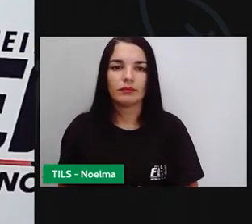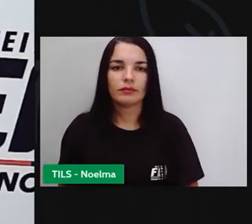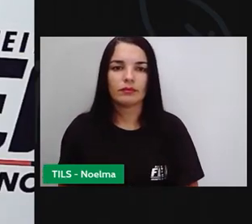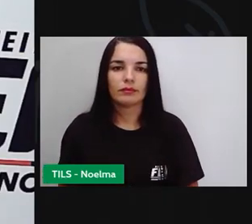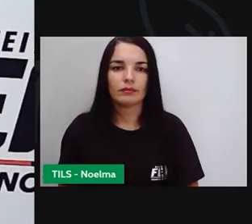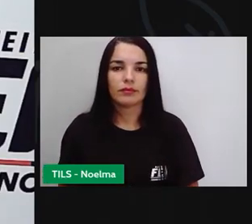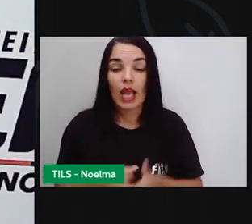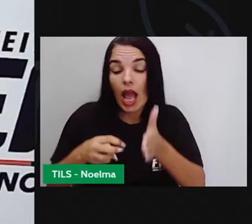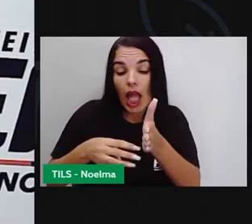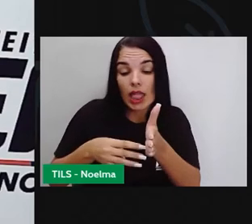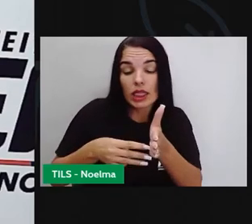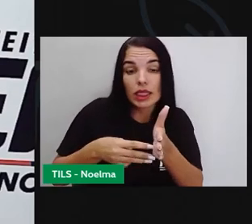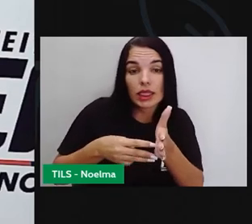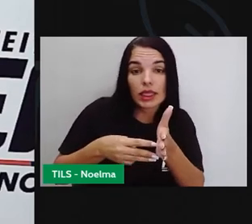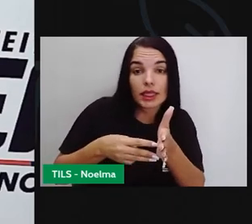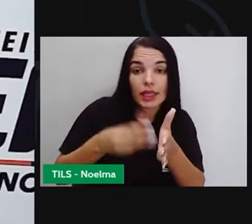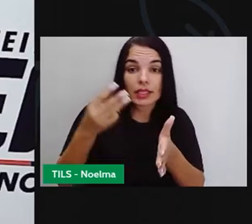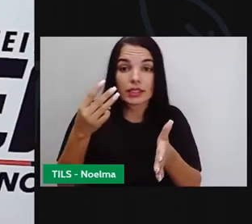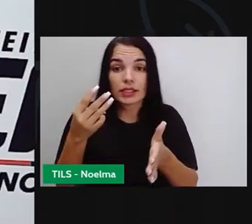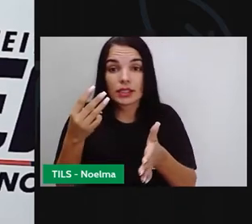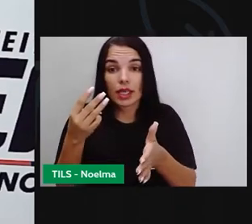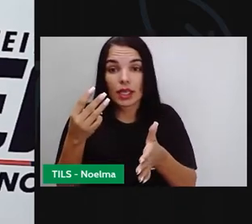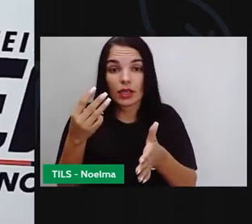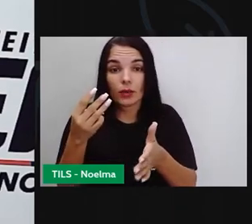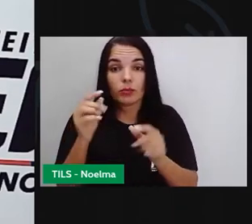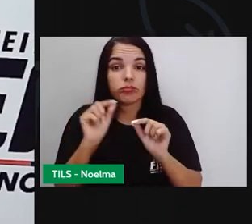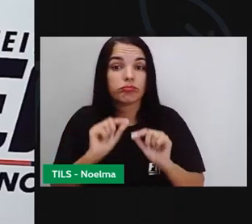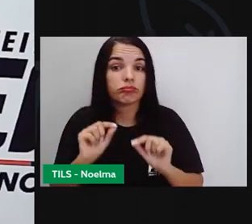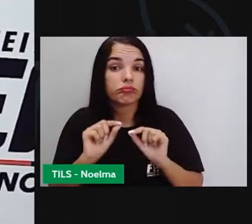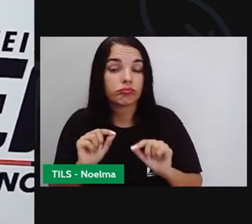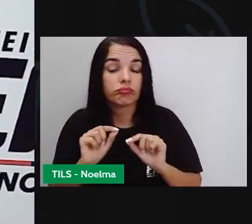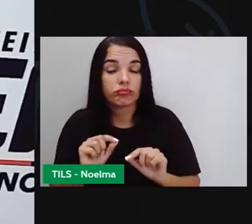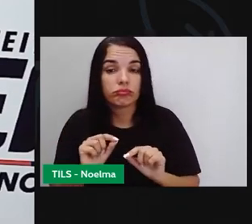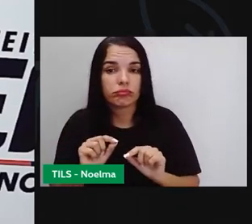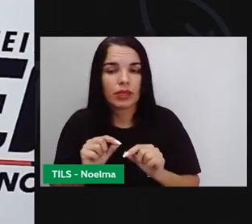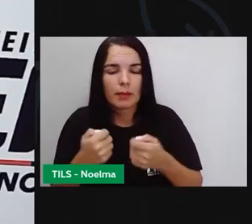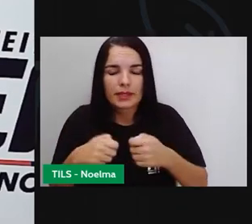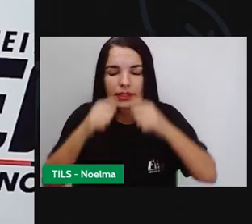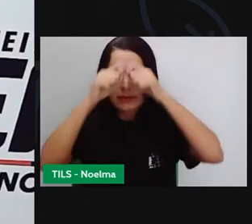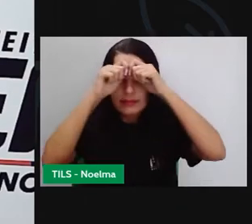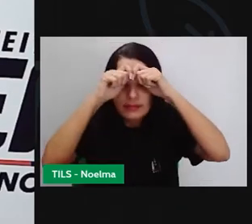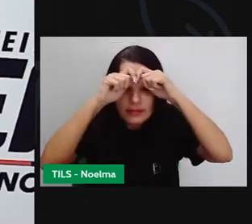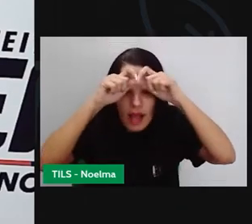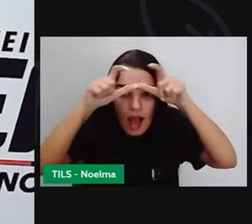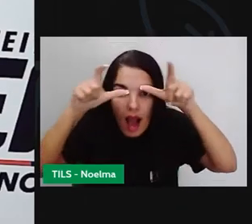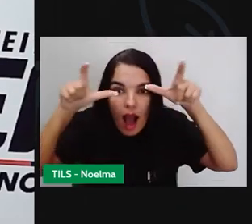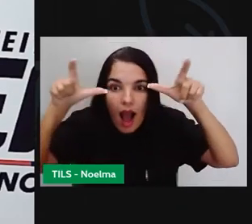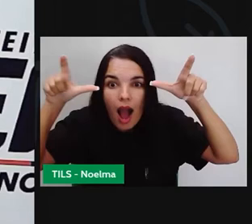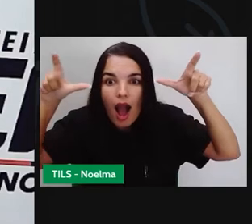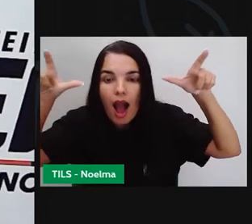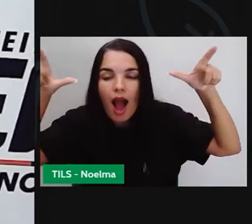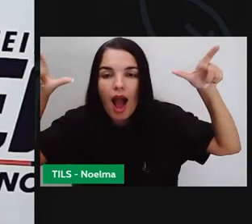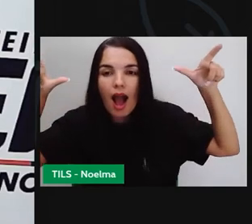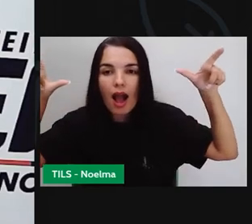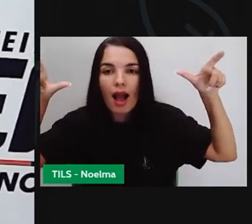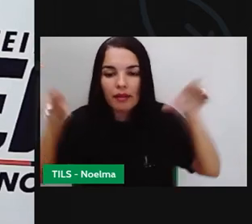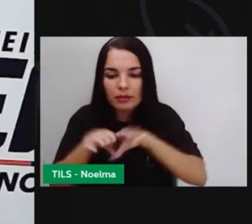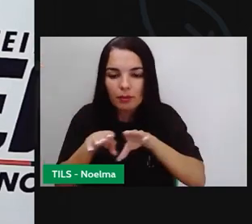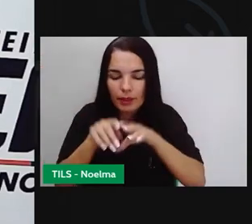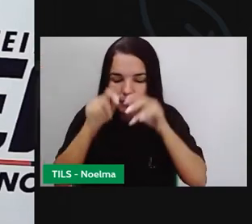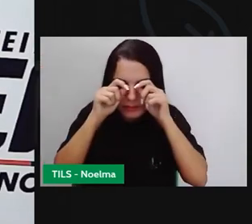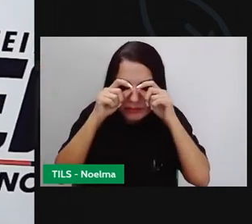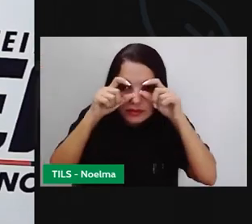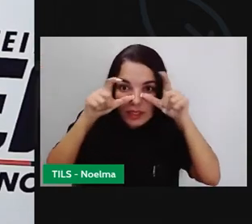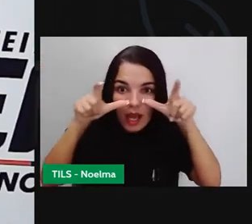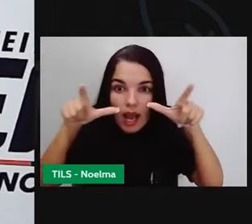Outro motivo motivo para que possamos ler, para que serve o livro, para abrir nossa mente e ampliar nossa visão de mundo, para